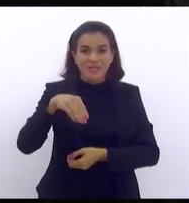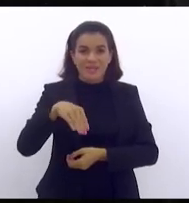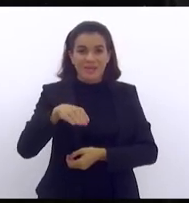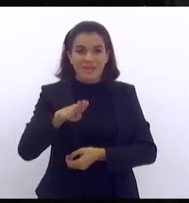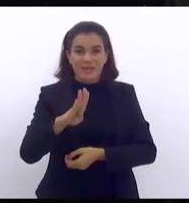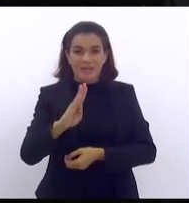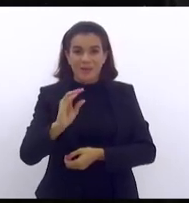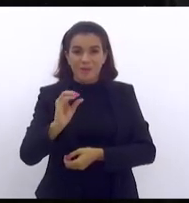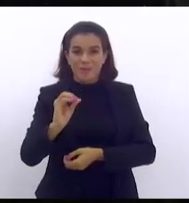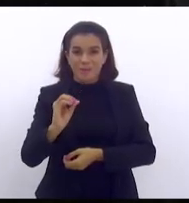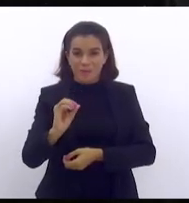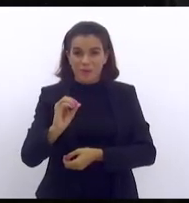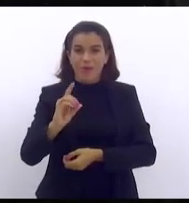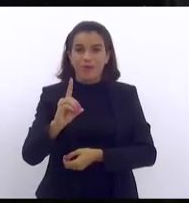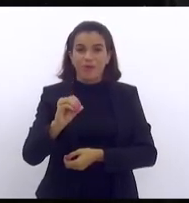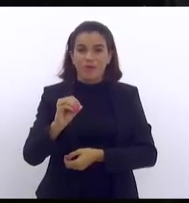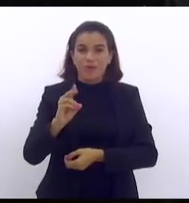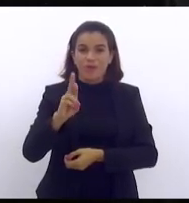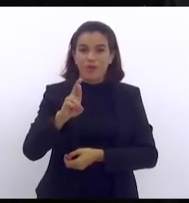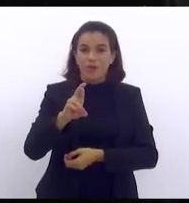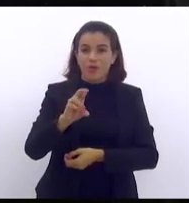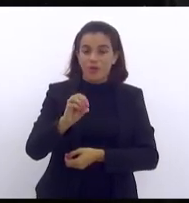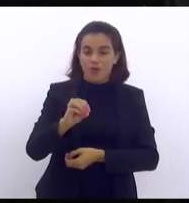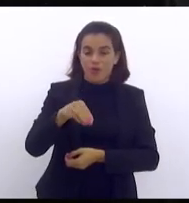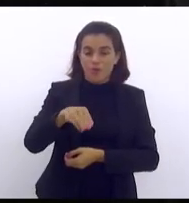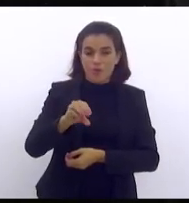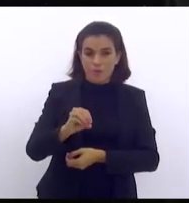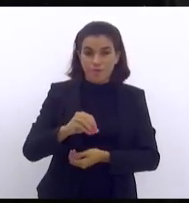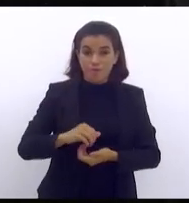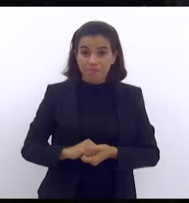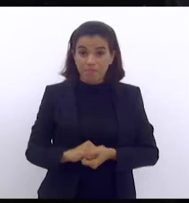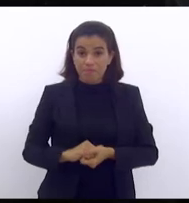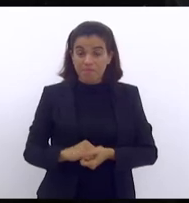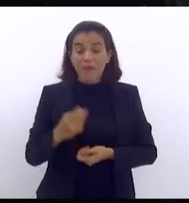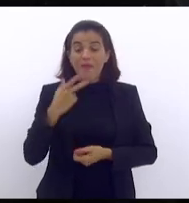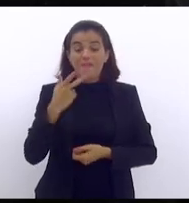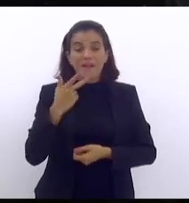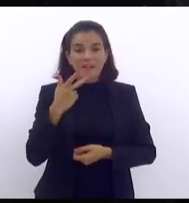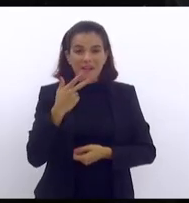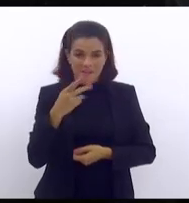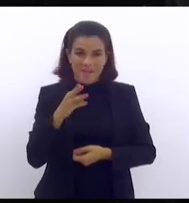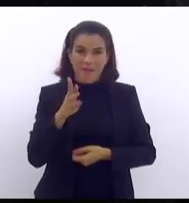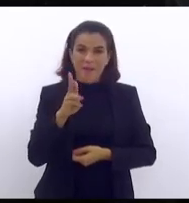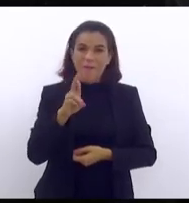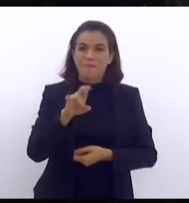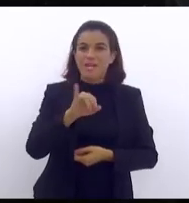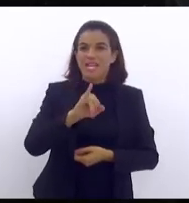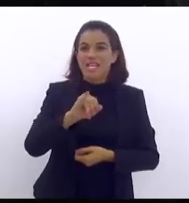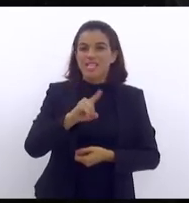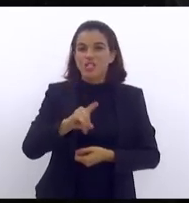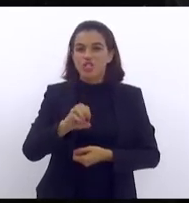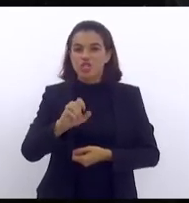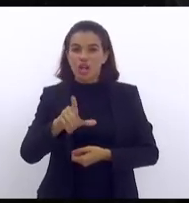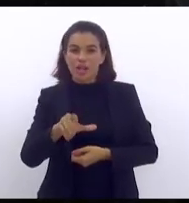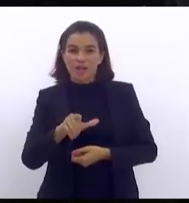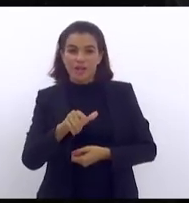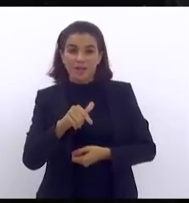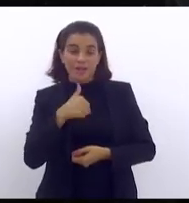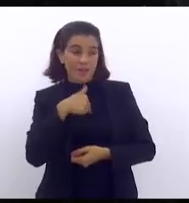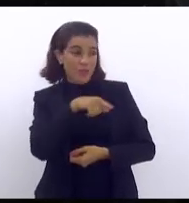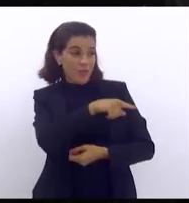Brizola com o prefeito Marcelo Alencar como gostava de dizer o Brizola 50 to 50